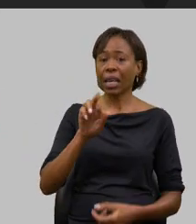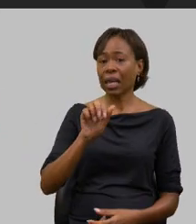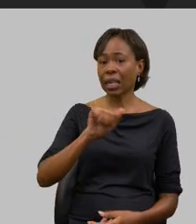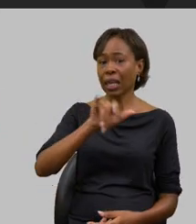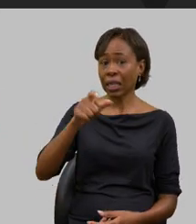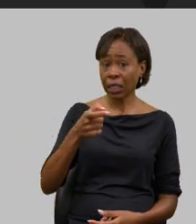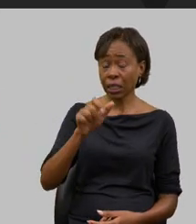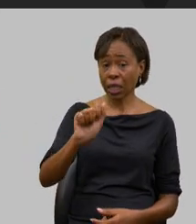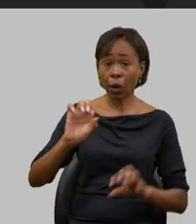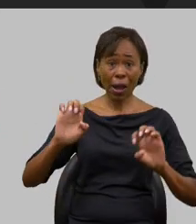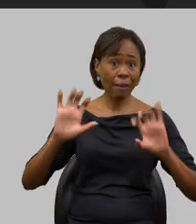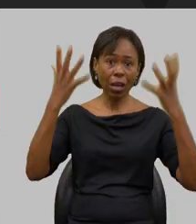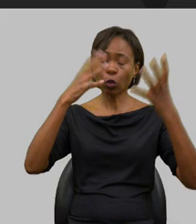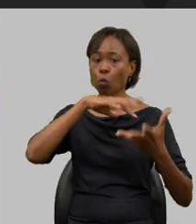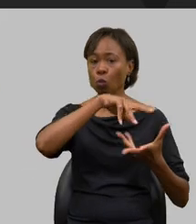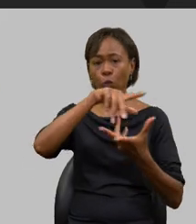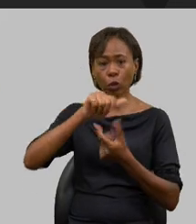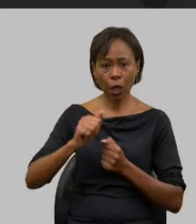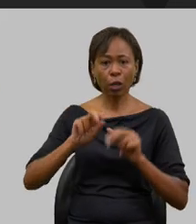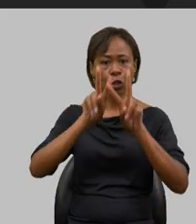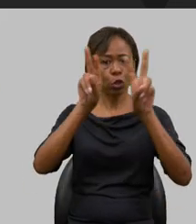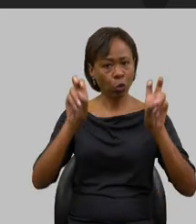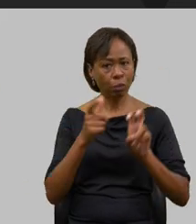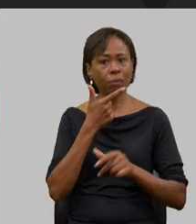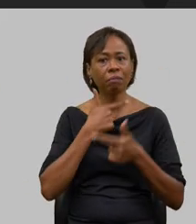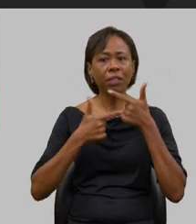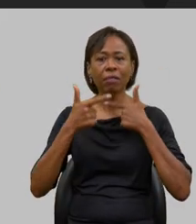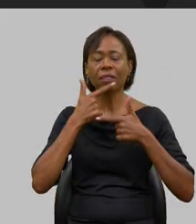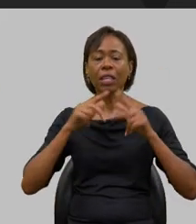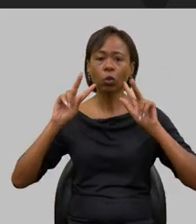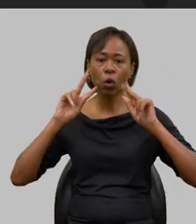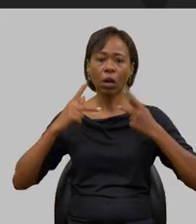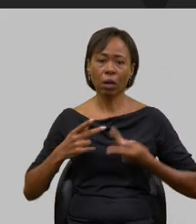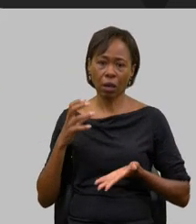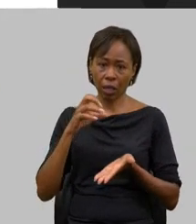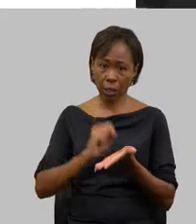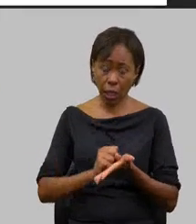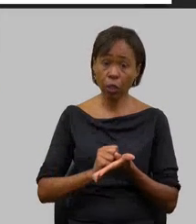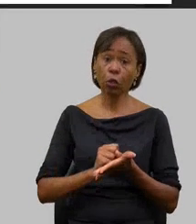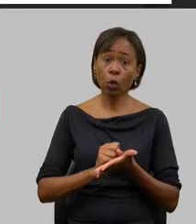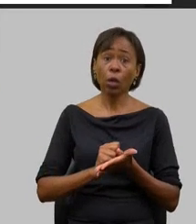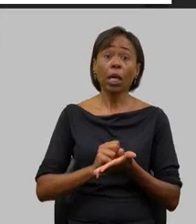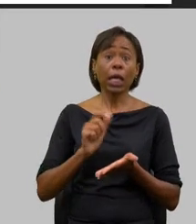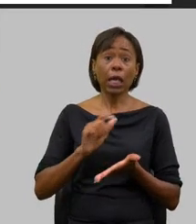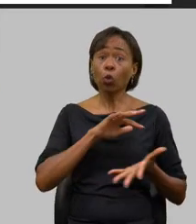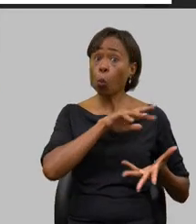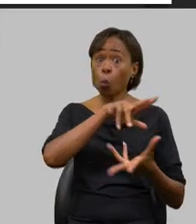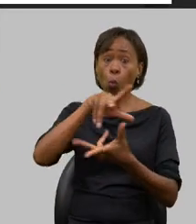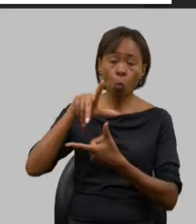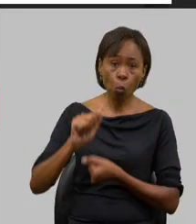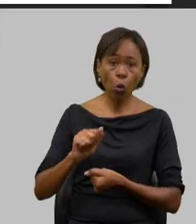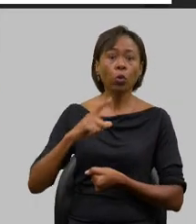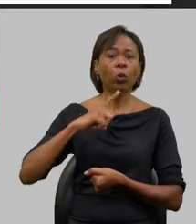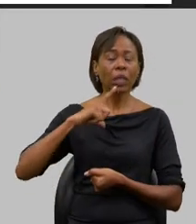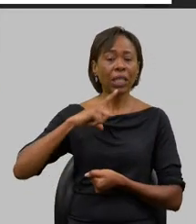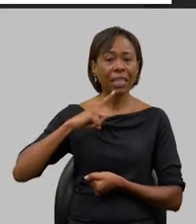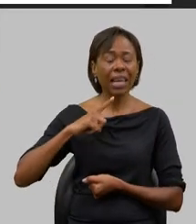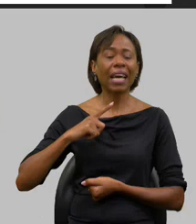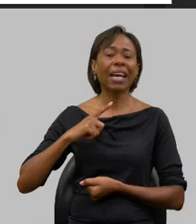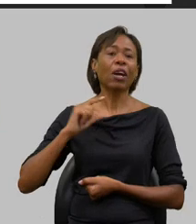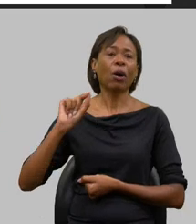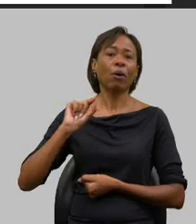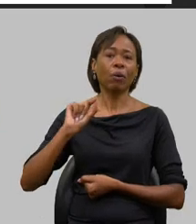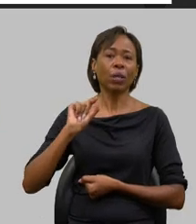registrados e queijos legalizados e queijos artesanais do mundo nós temos o prazer de ter a Cândido